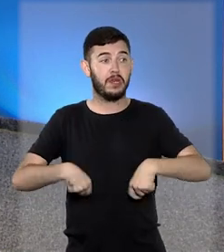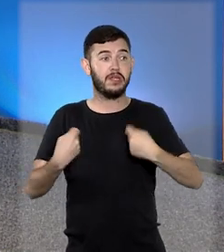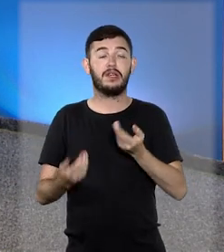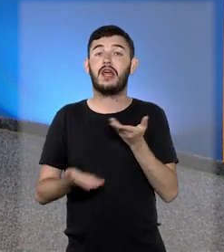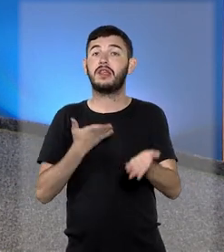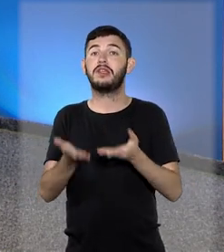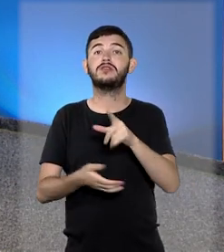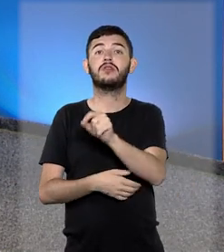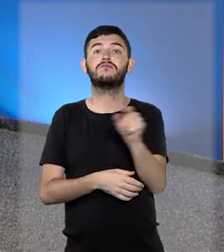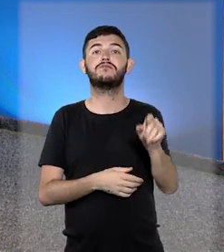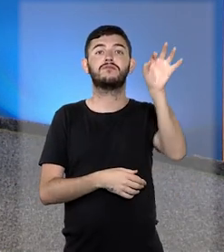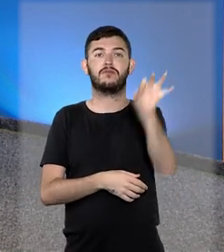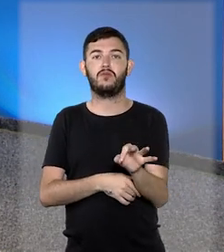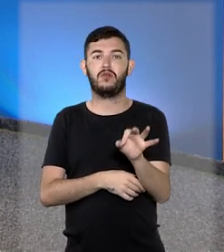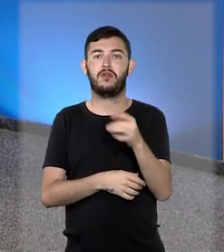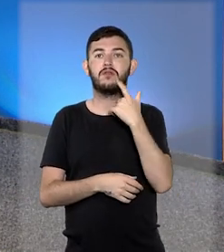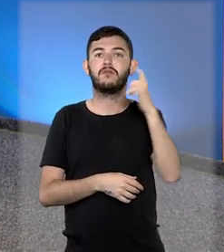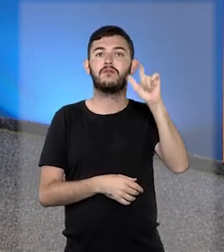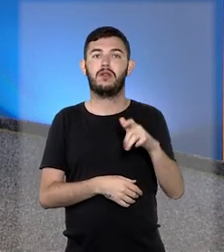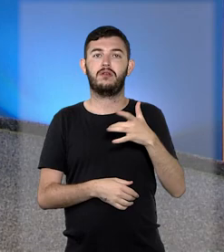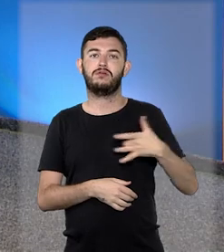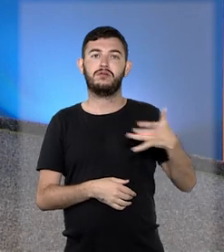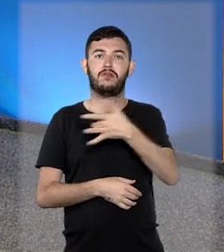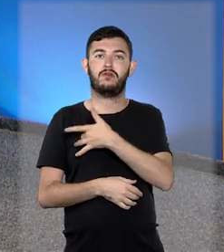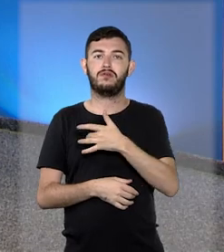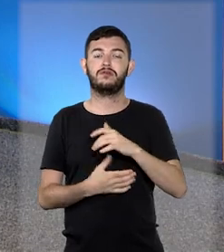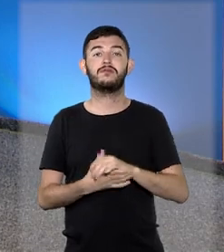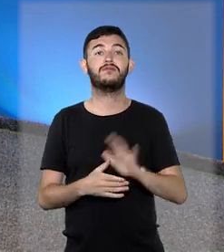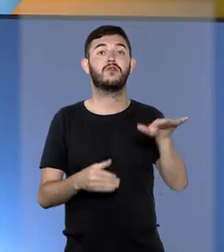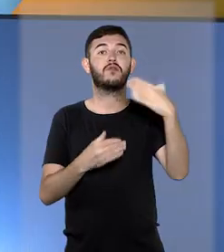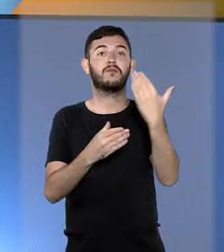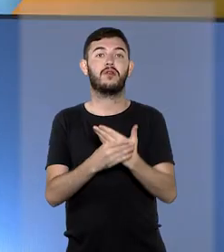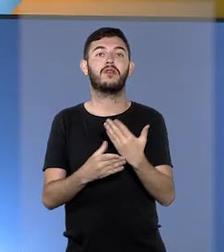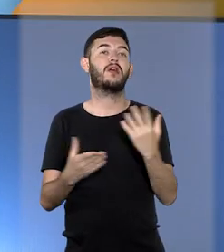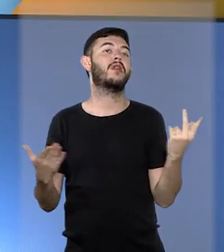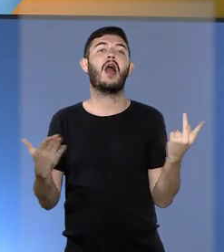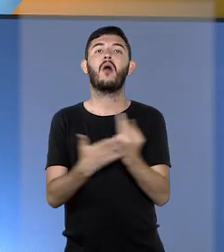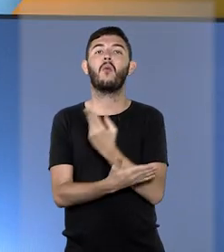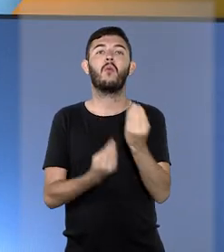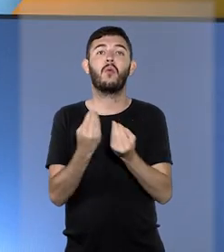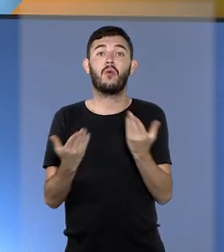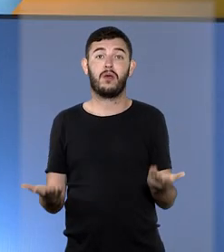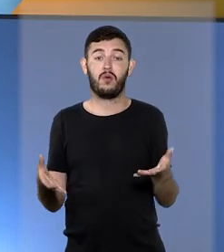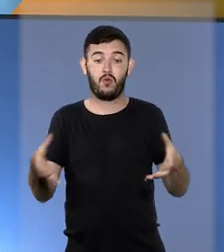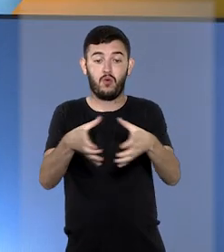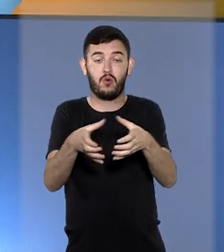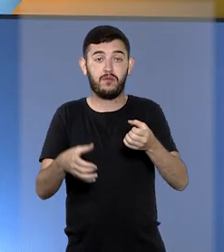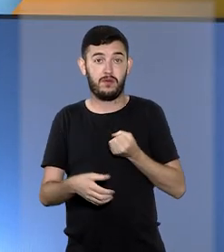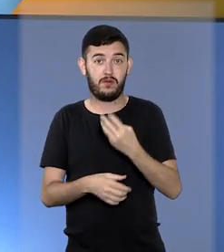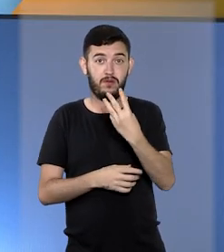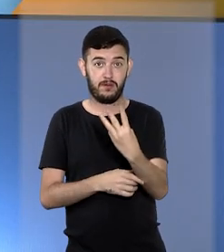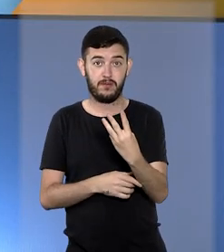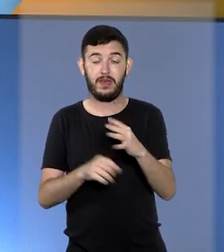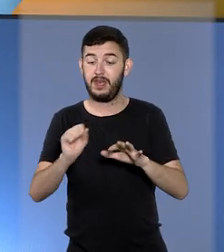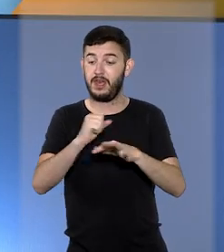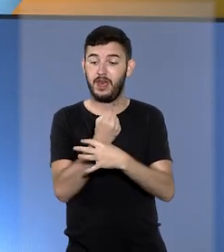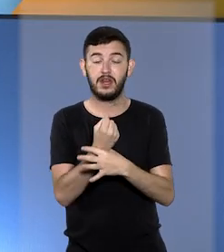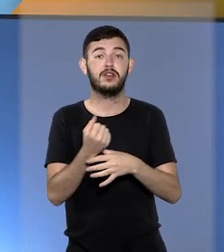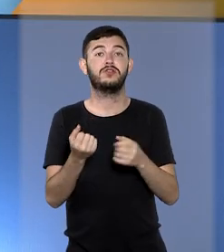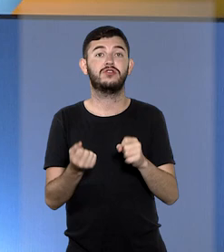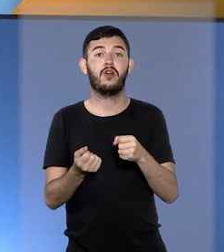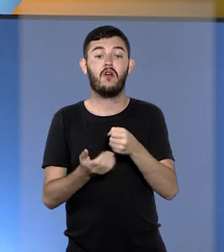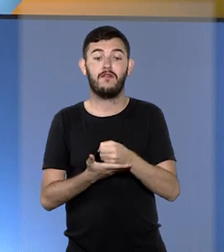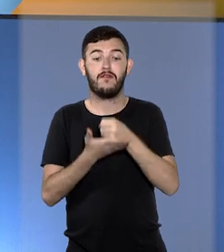deve ter ampla cobertura por plano de saúde. No caso julgado, o colegiado garantiu, inclusive,